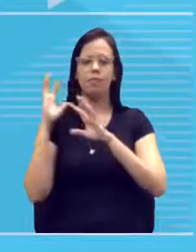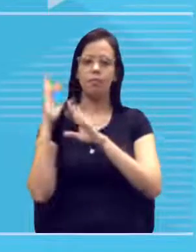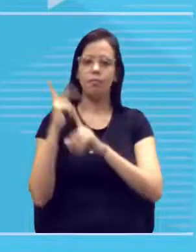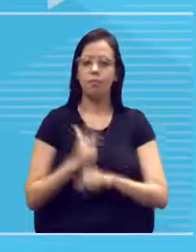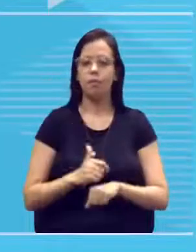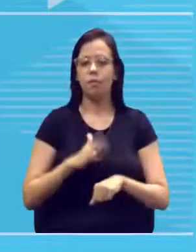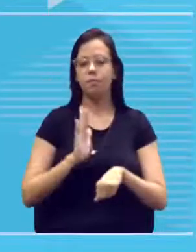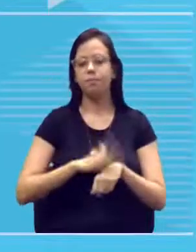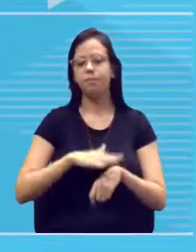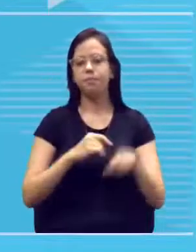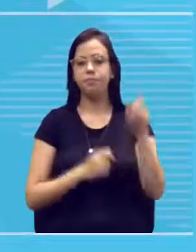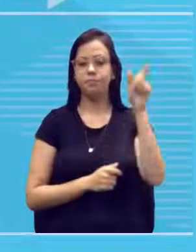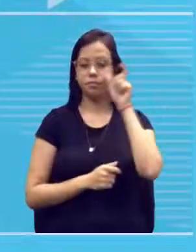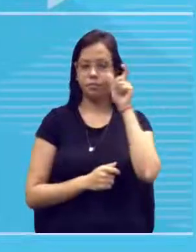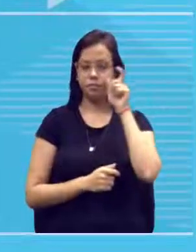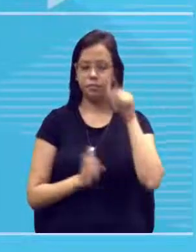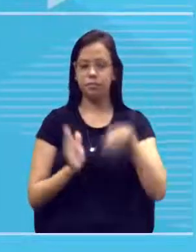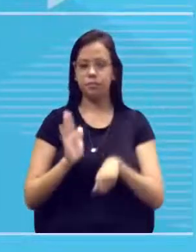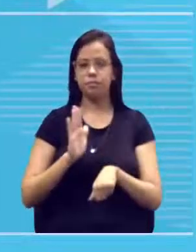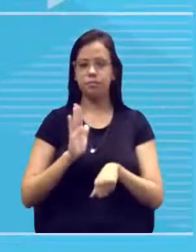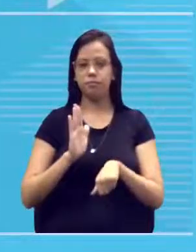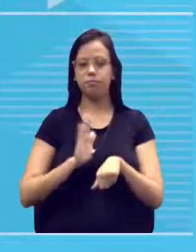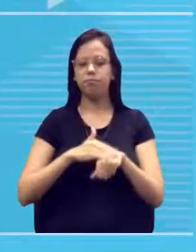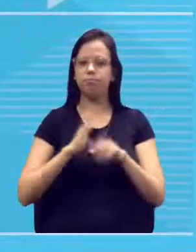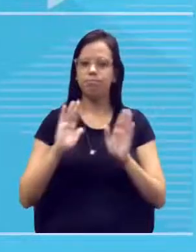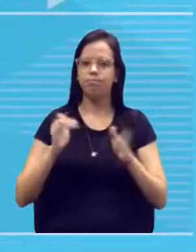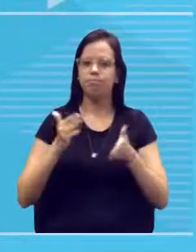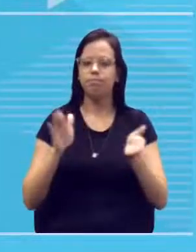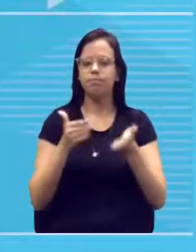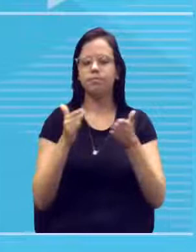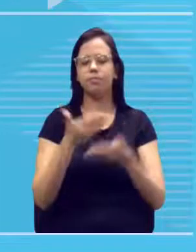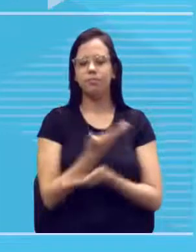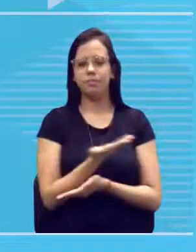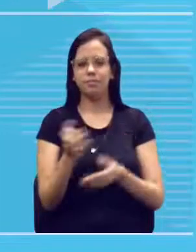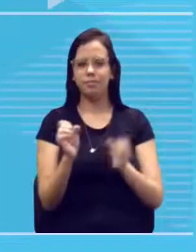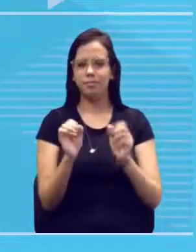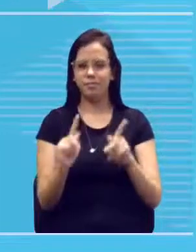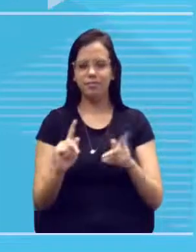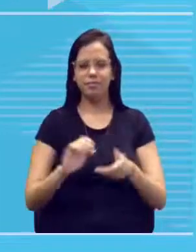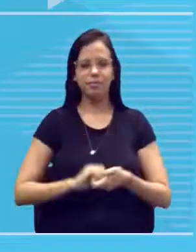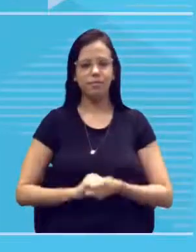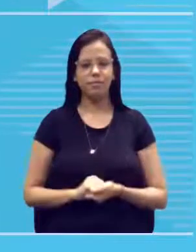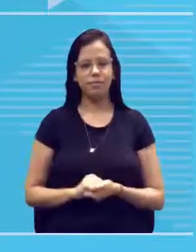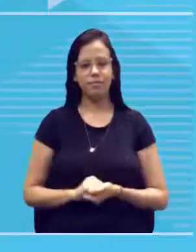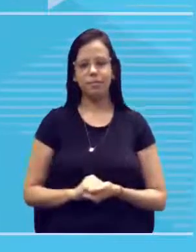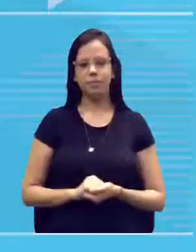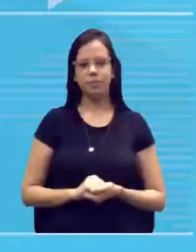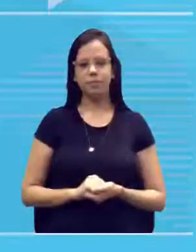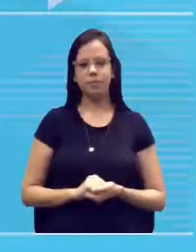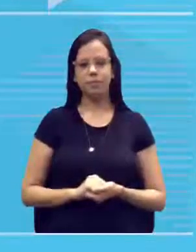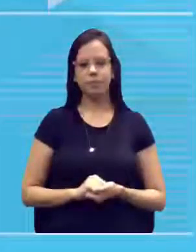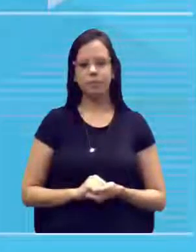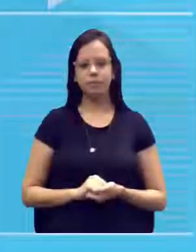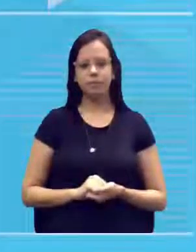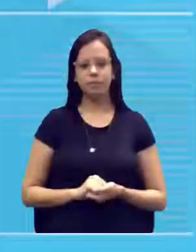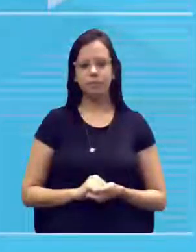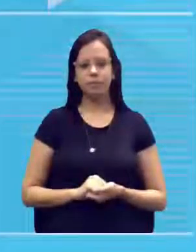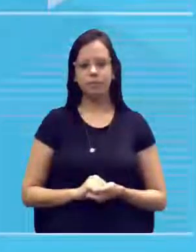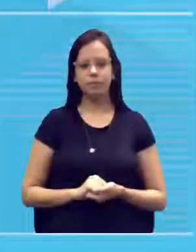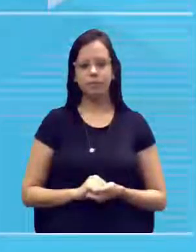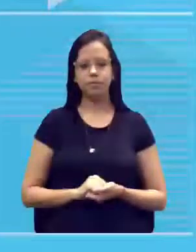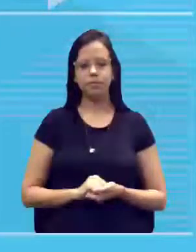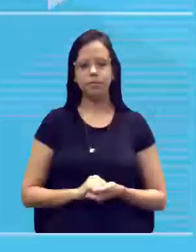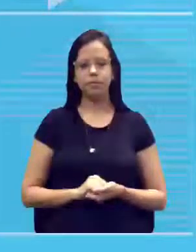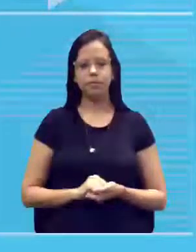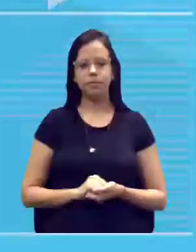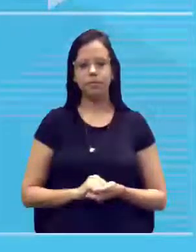interessante, com mais engajamento para vocês, ok? Então, está aqui na tela, olha só, o que é, o que